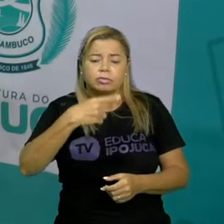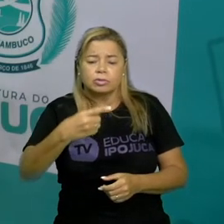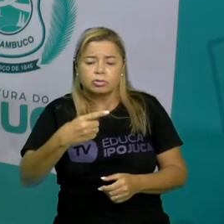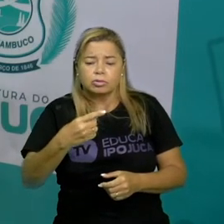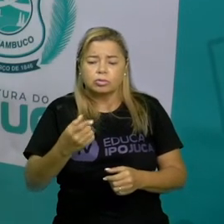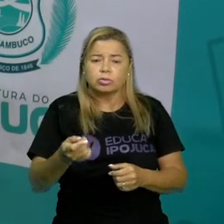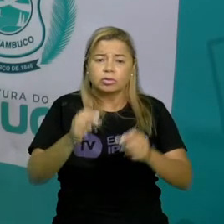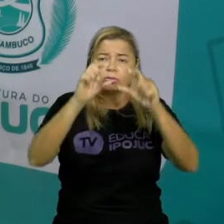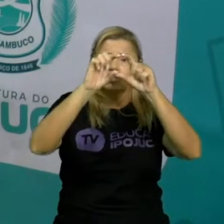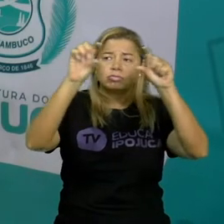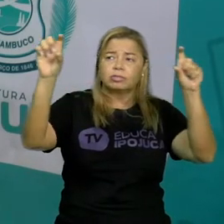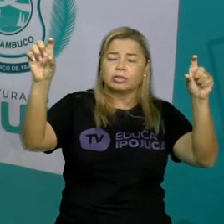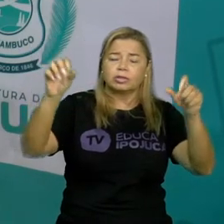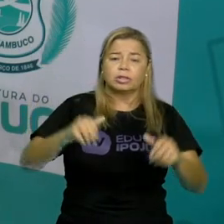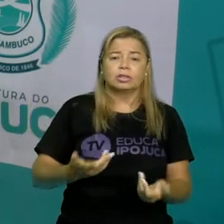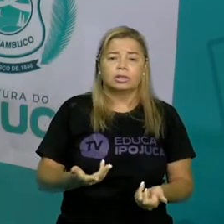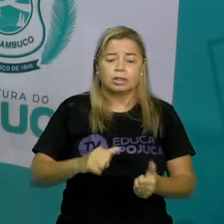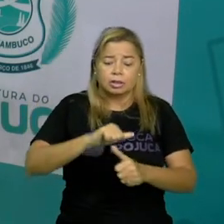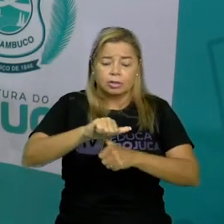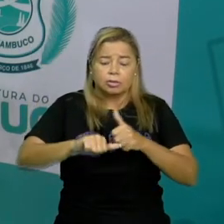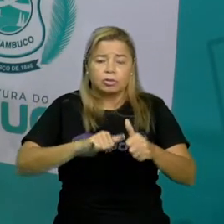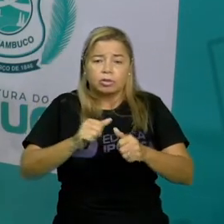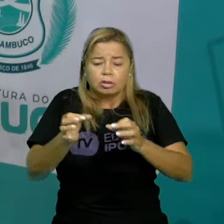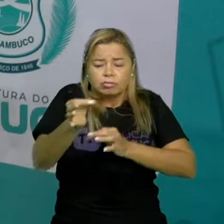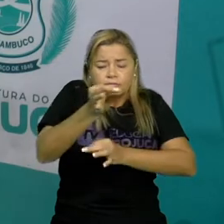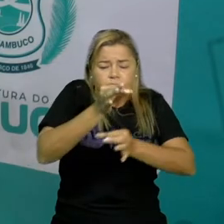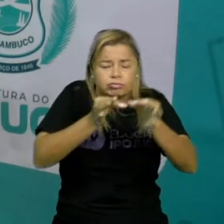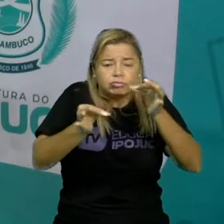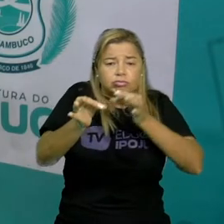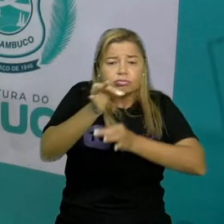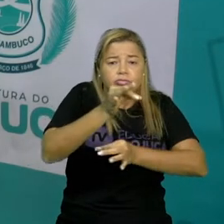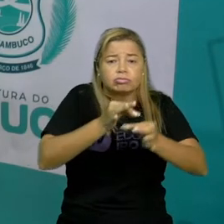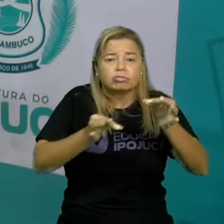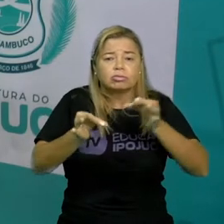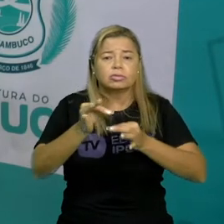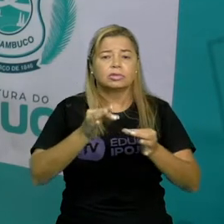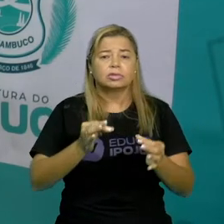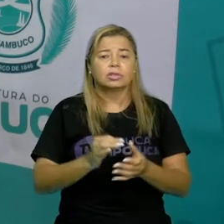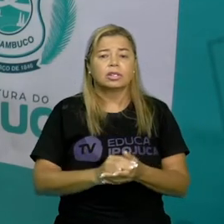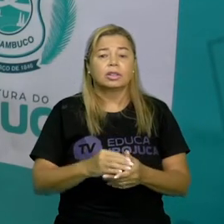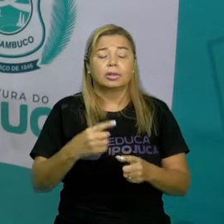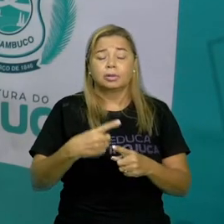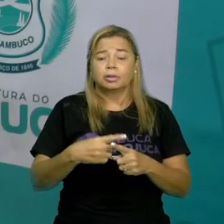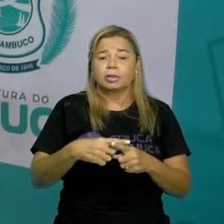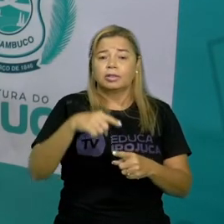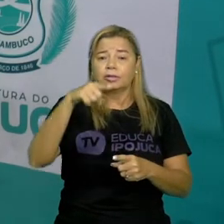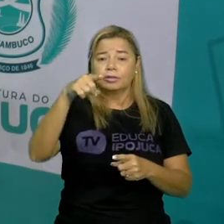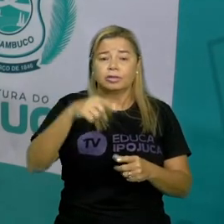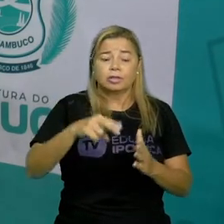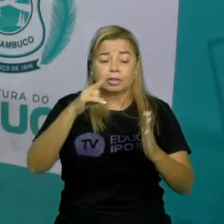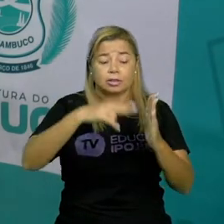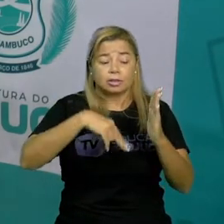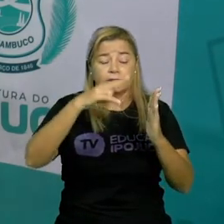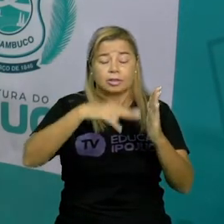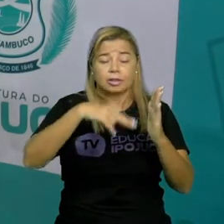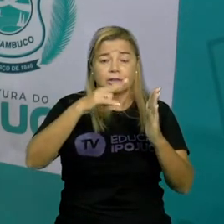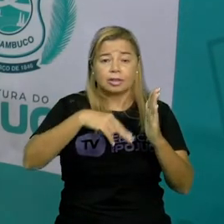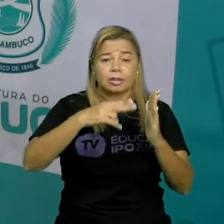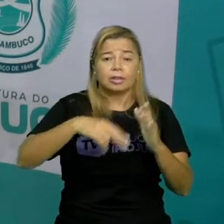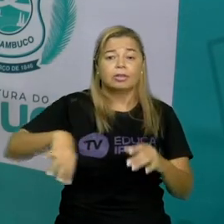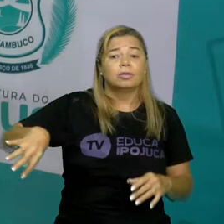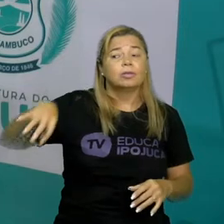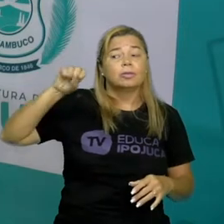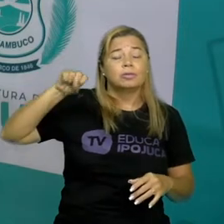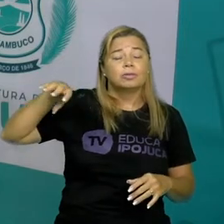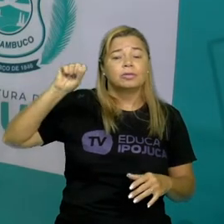entender para ordenar aquilo ali e você vai entender mais porque você teve uma boa leitura escutou direitinho aquele